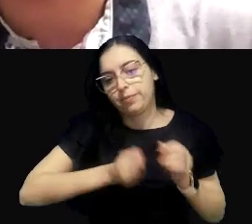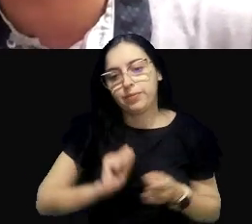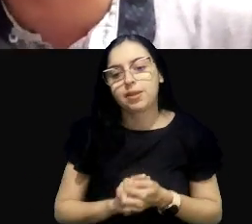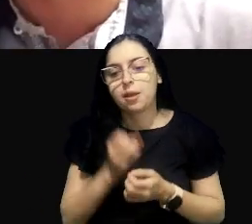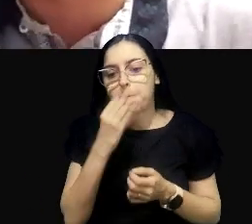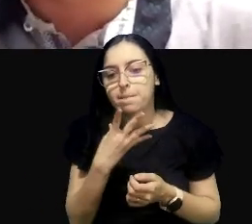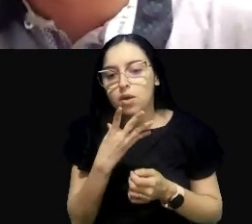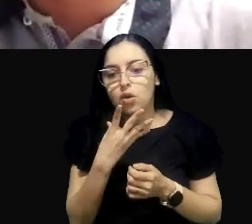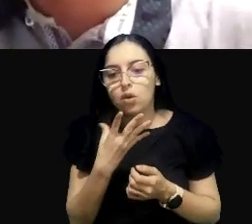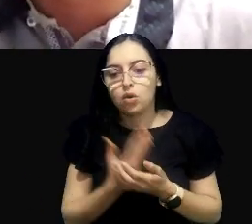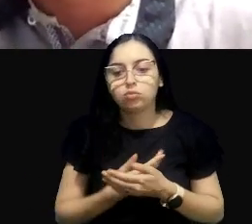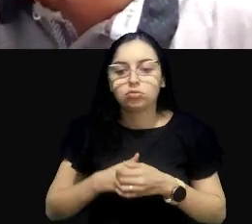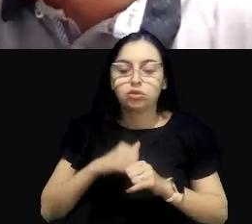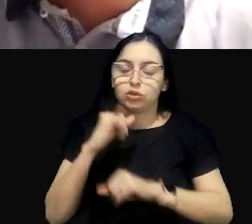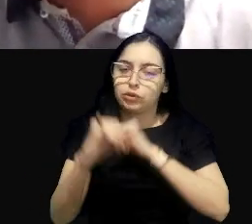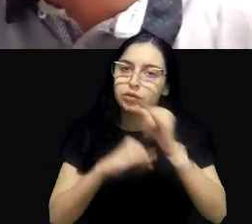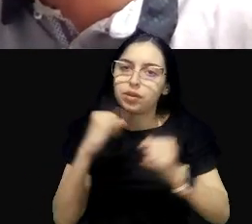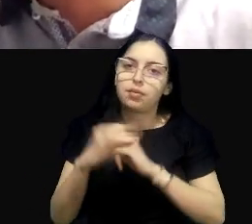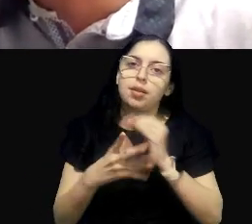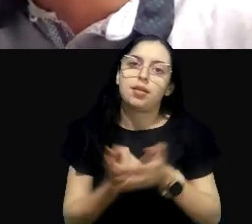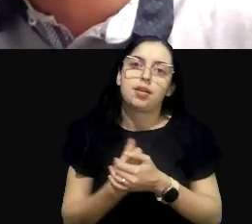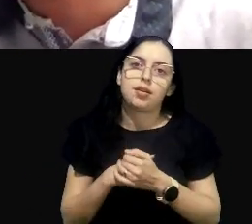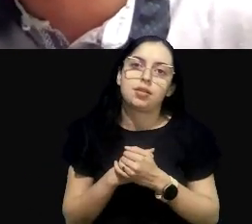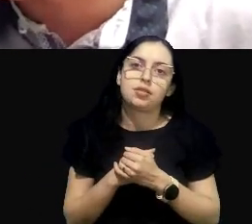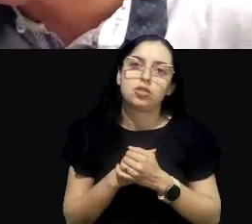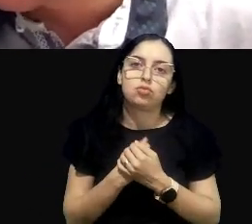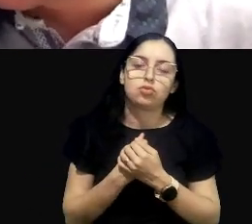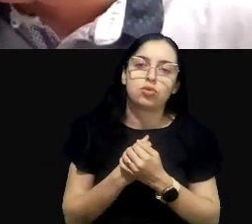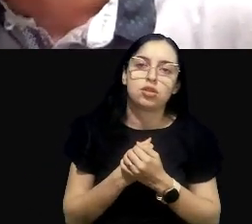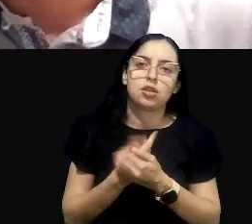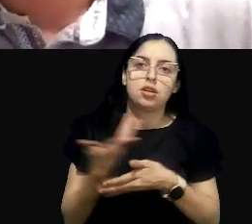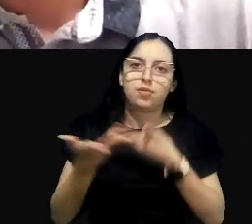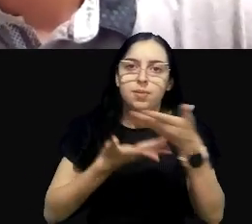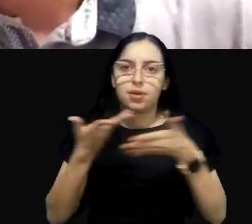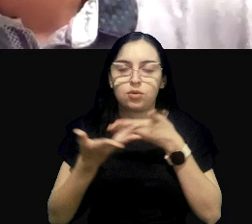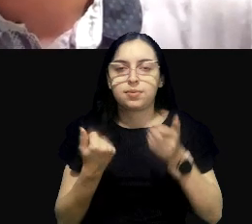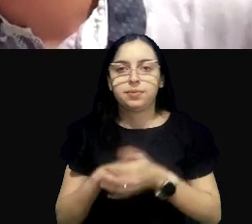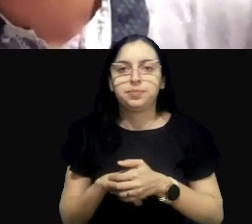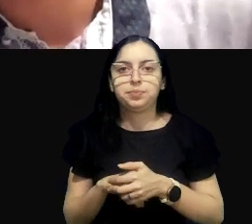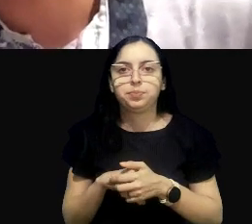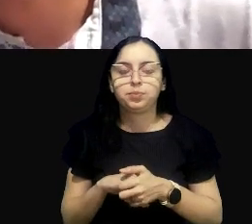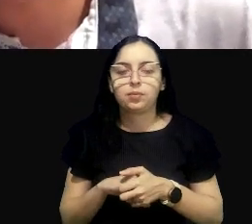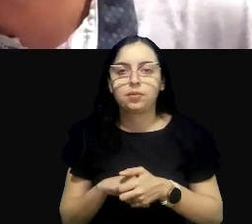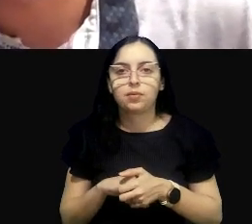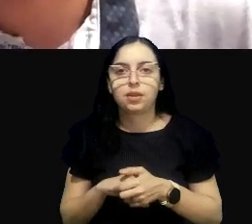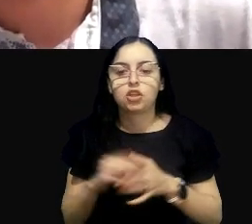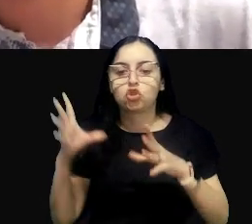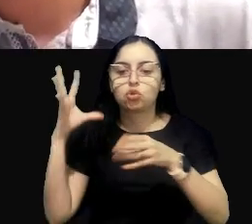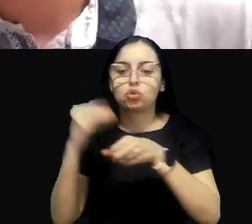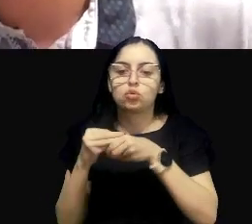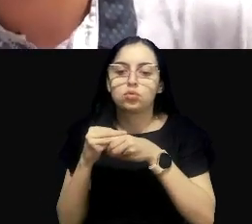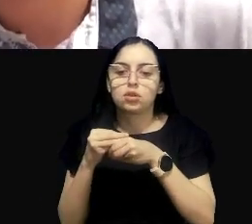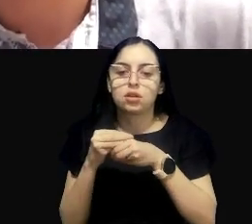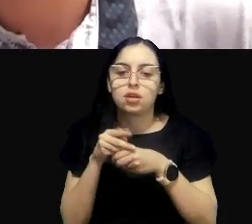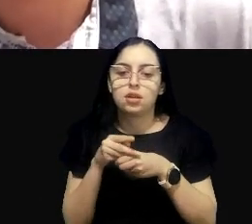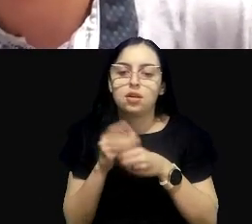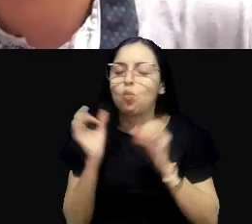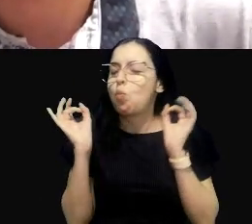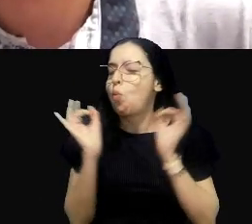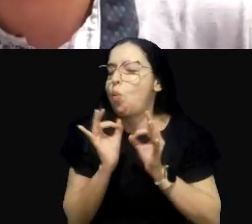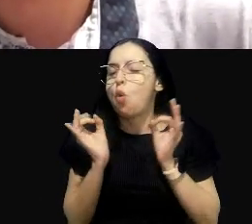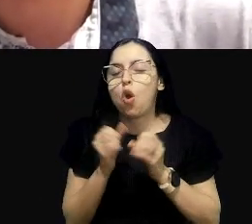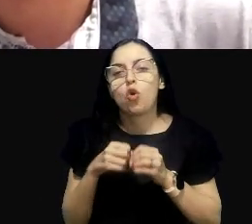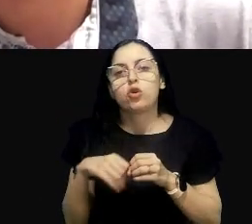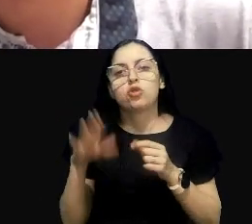gente tem essas ferramentas online para poder remediar esses casos. Em complementação à ótima apresentação que a